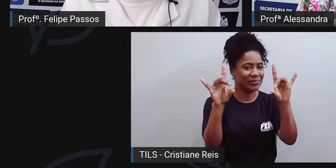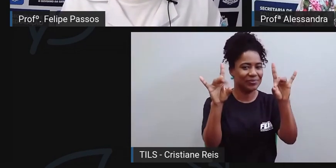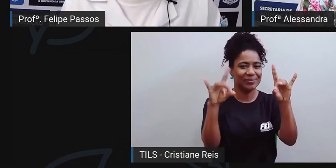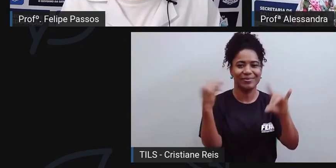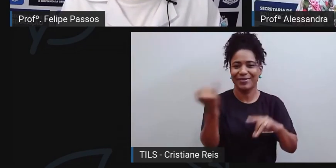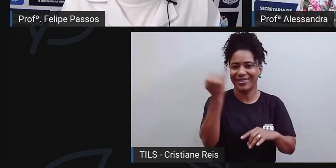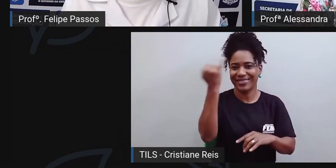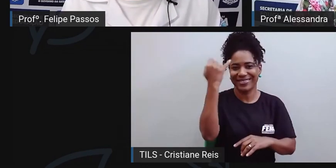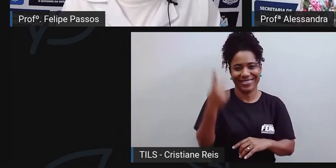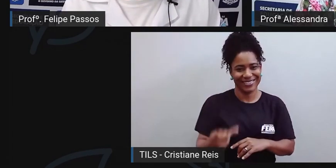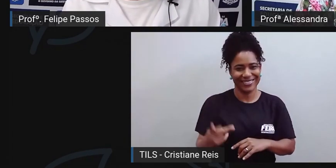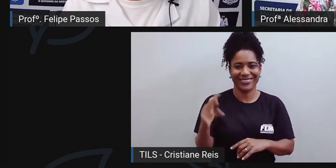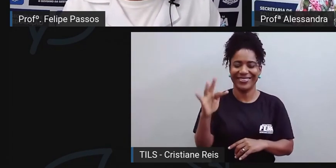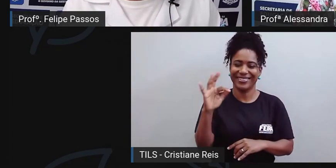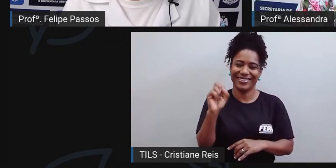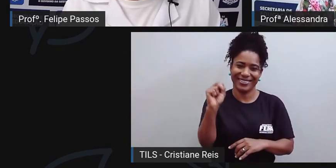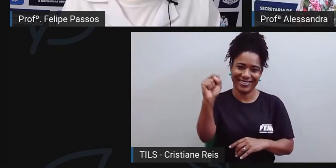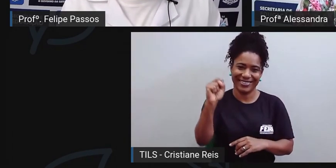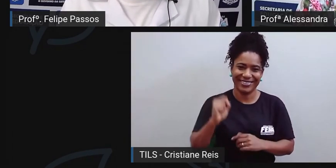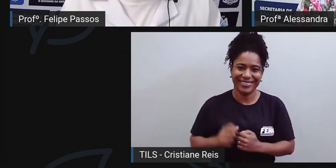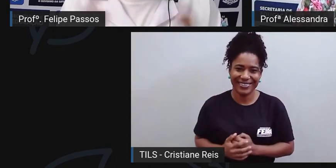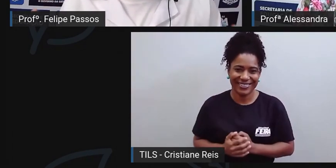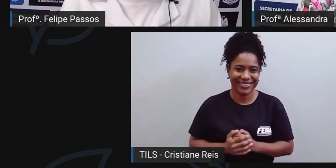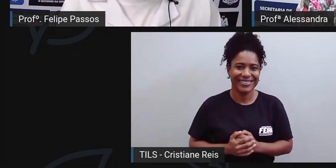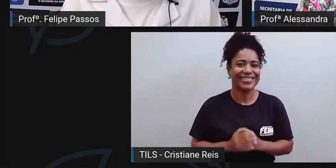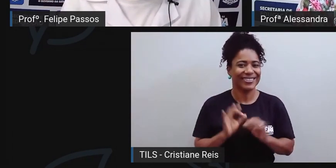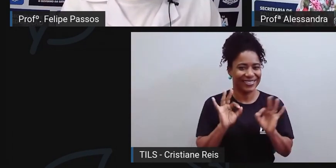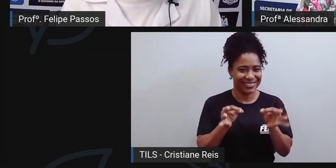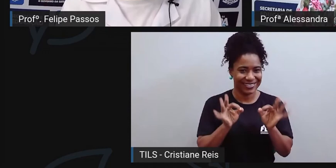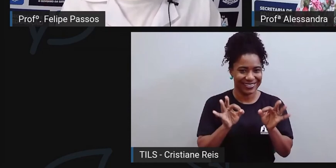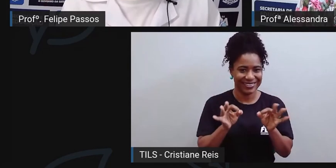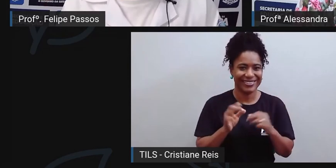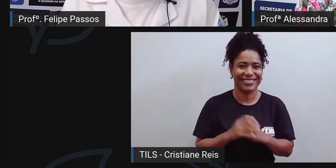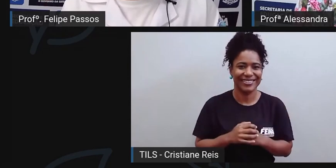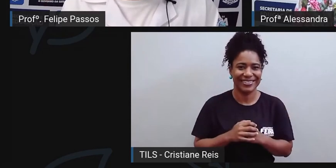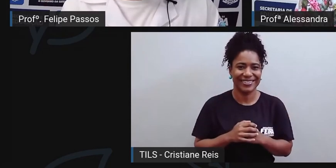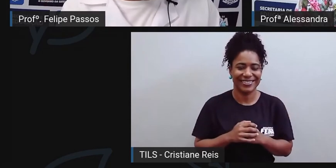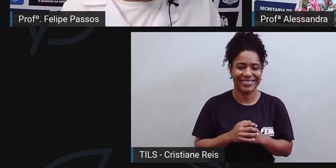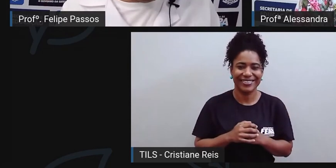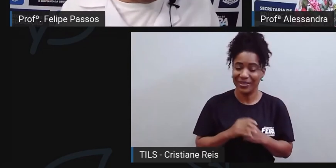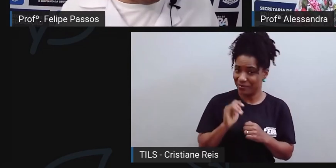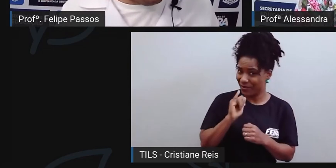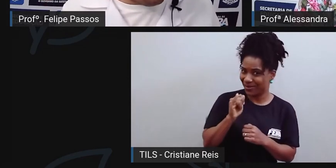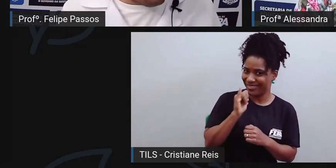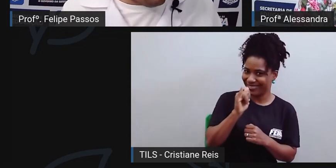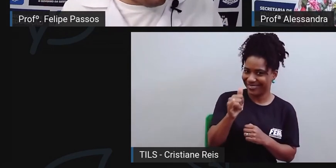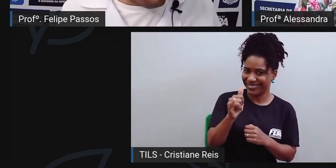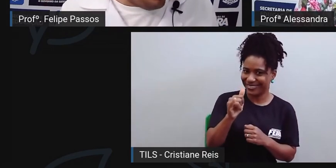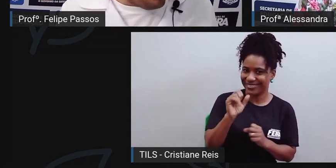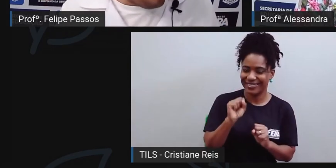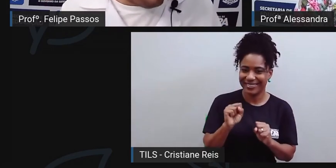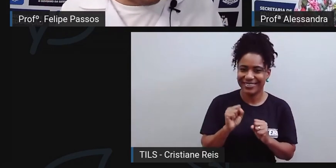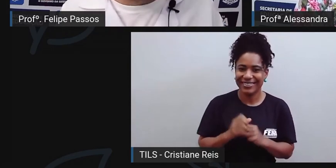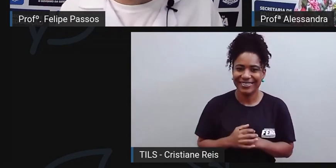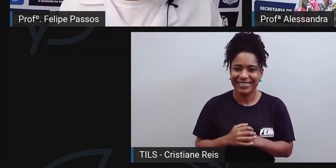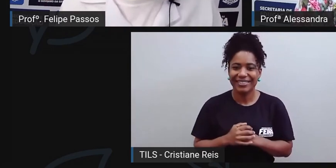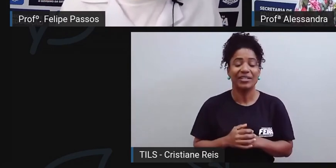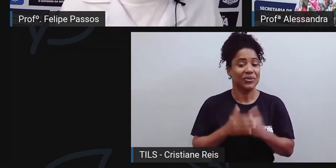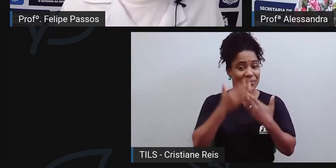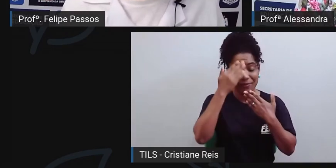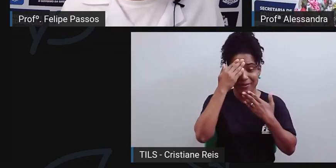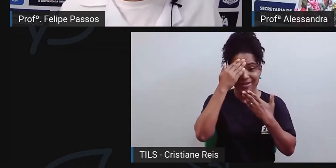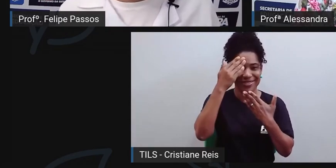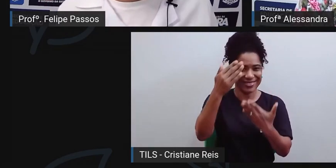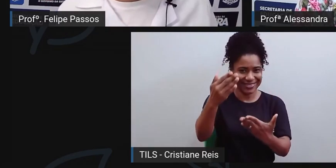nossa feira de Santana. Certo? dar um recadinho para os nossos alunos. Eu agradeço,